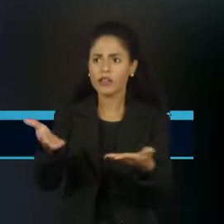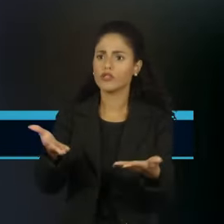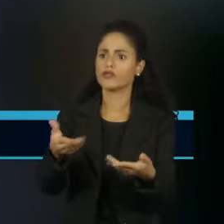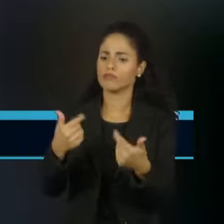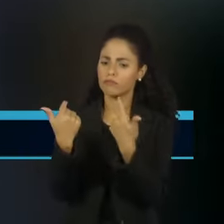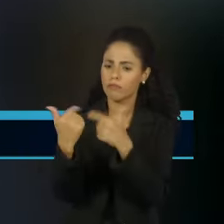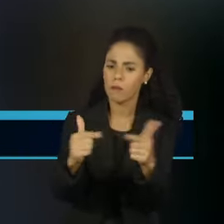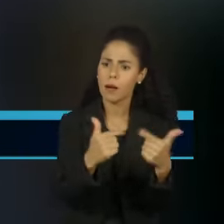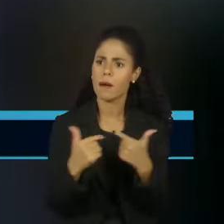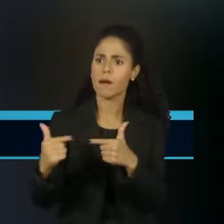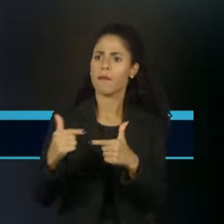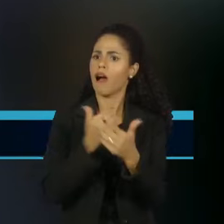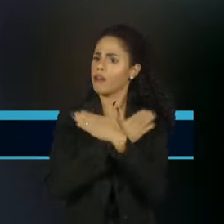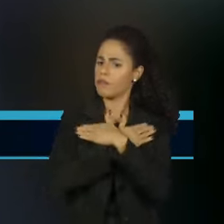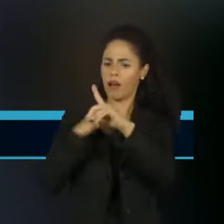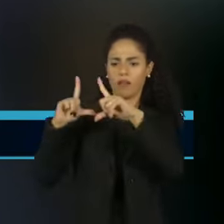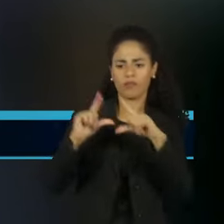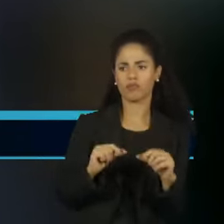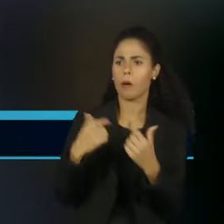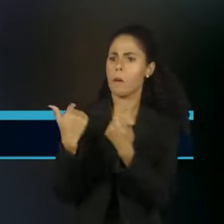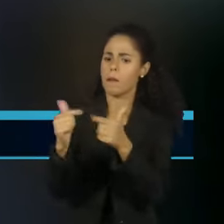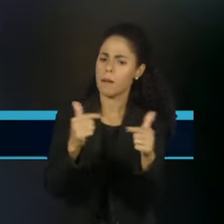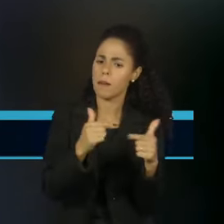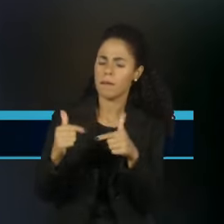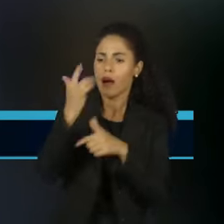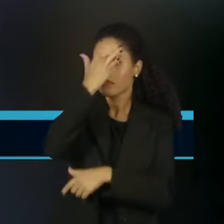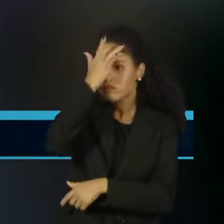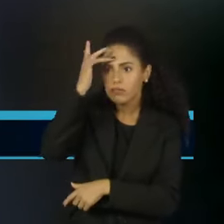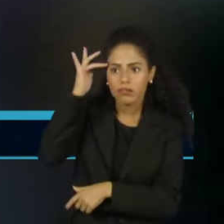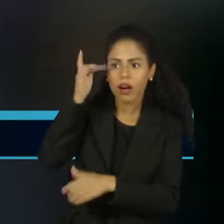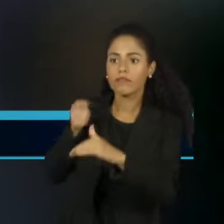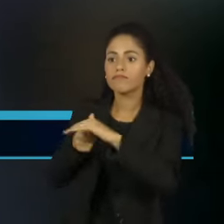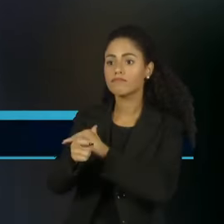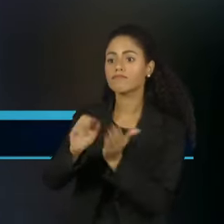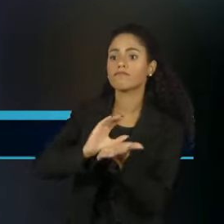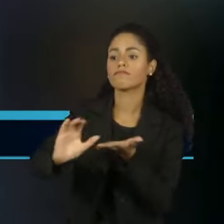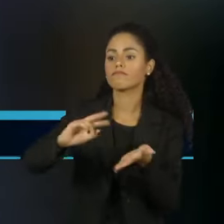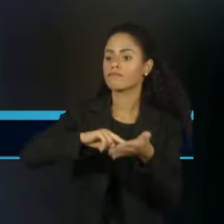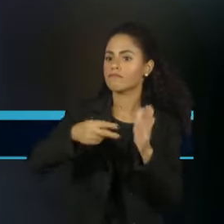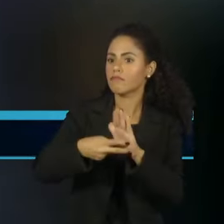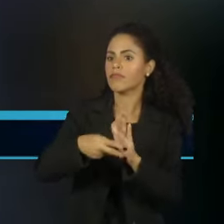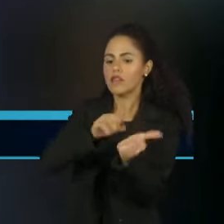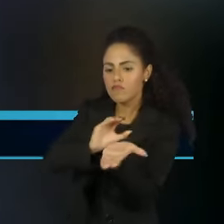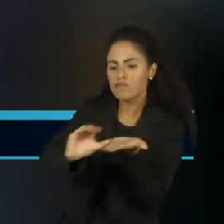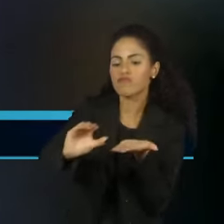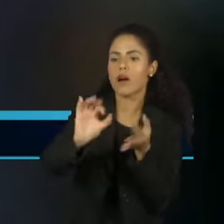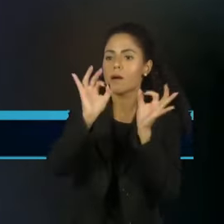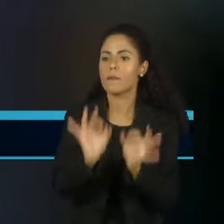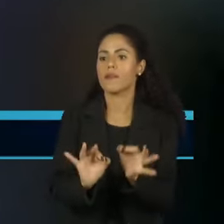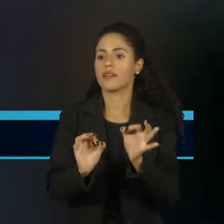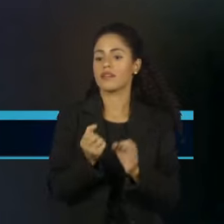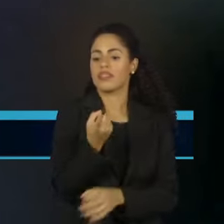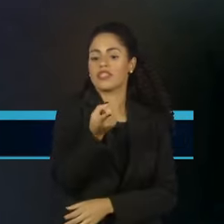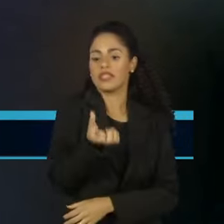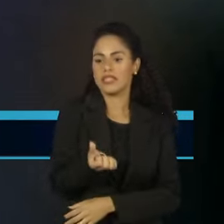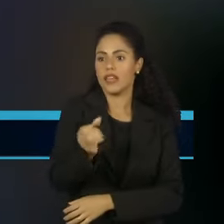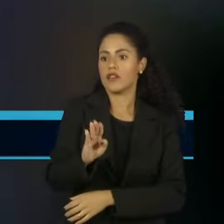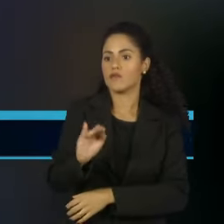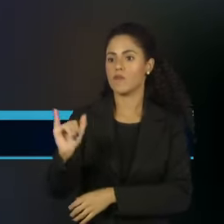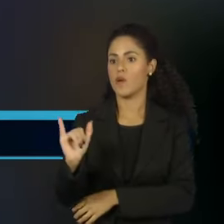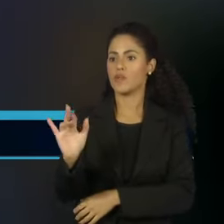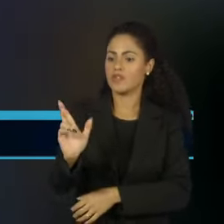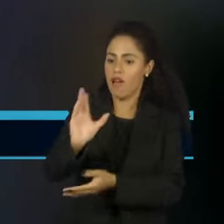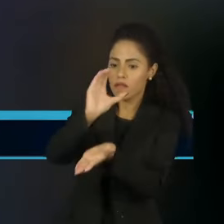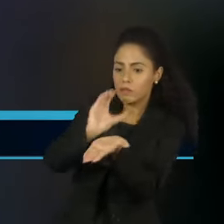não tem emprego sem investimento. Isso significa investimento. 16 bilhões de